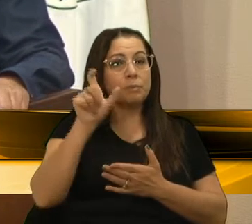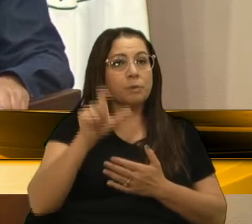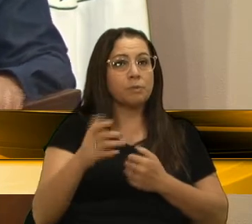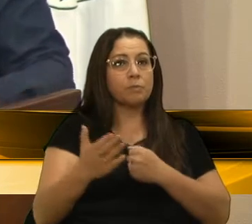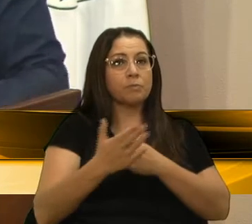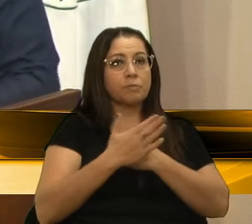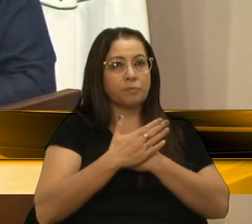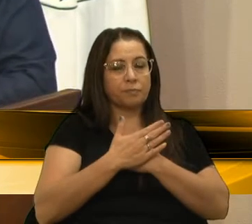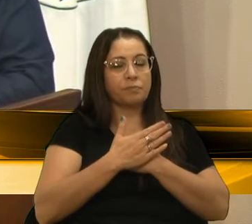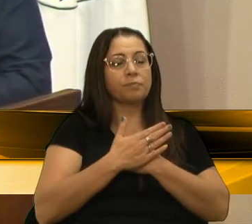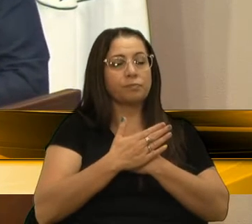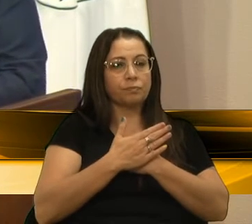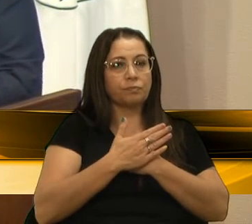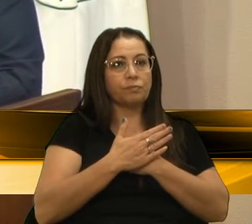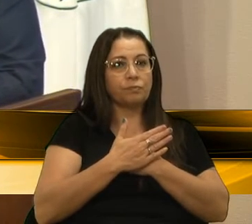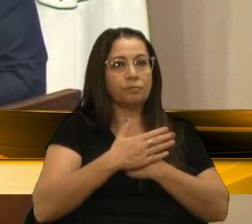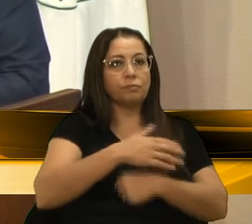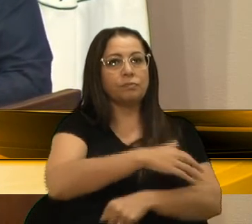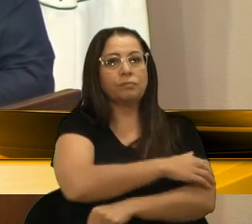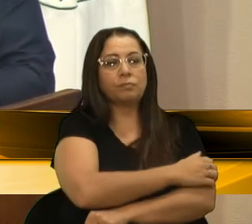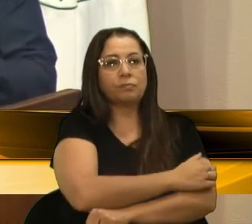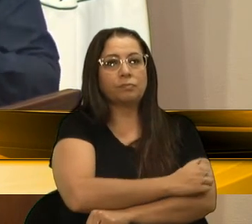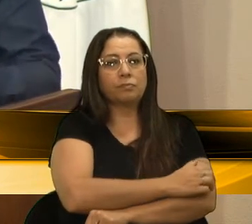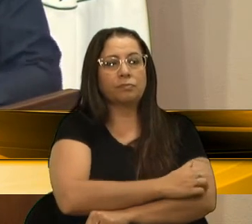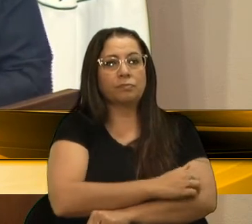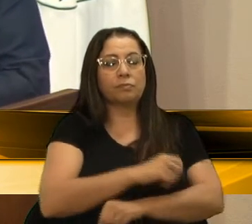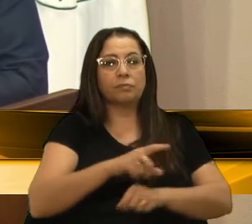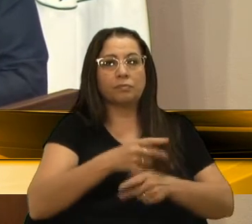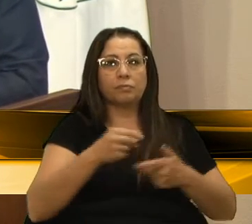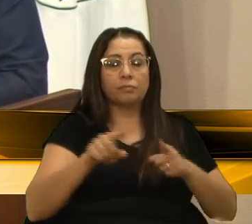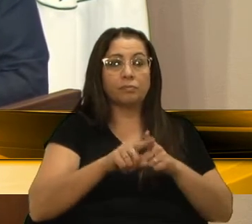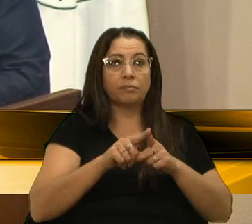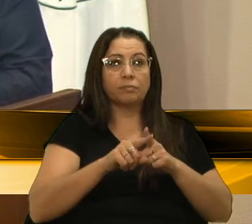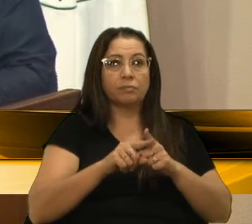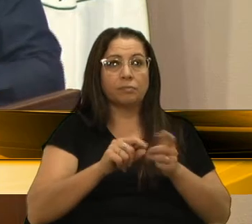ajudou, nos ajudou, bastante mesmo,